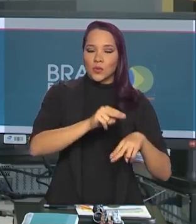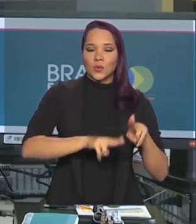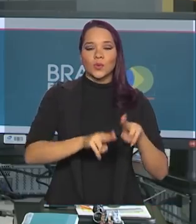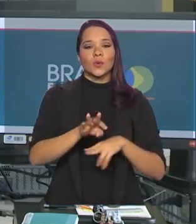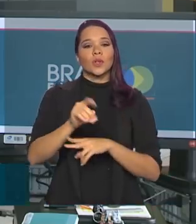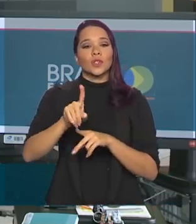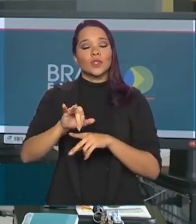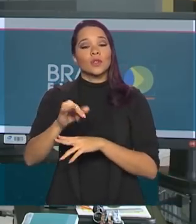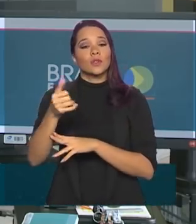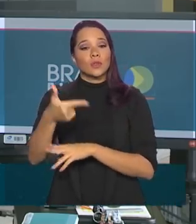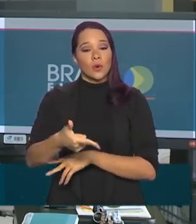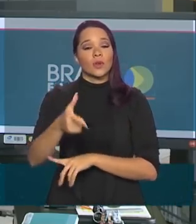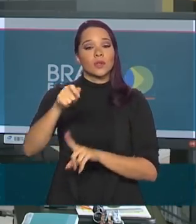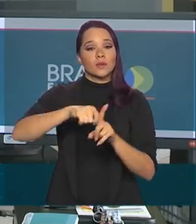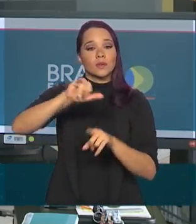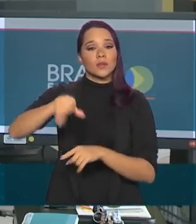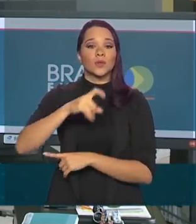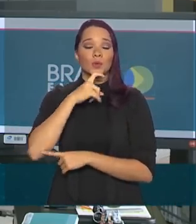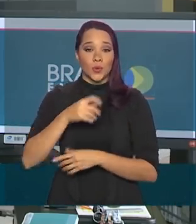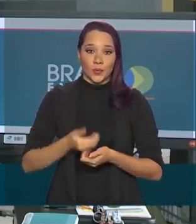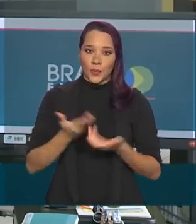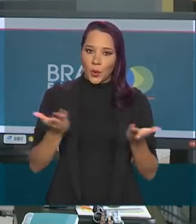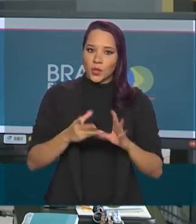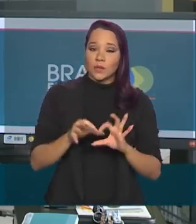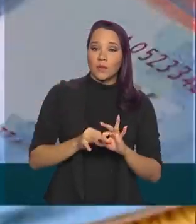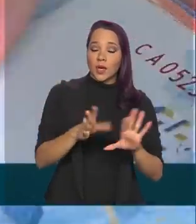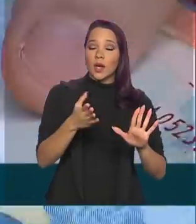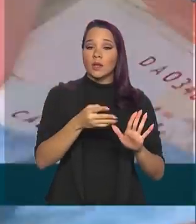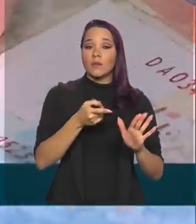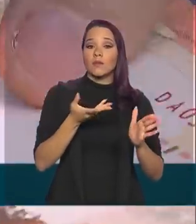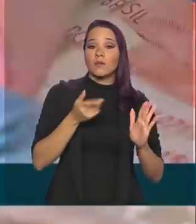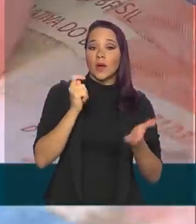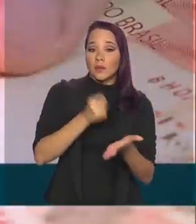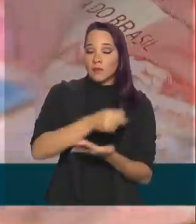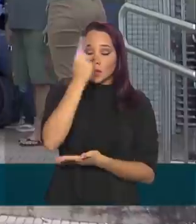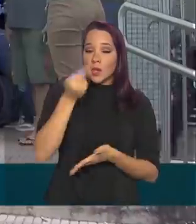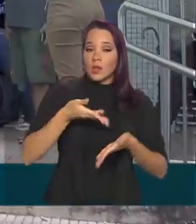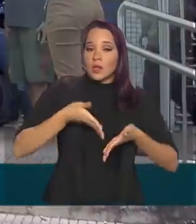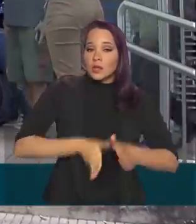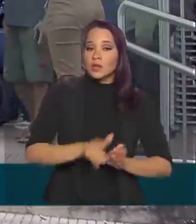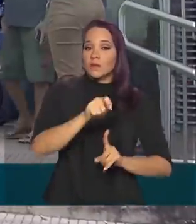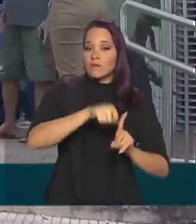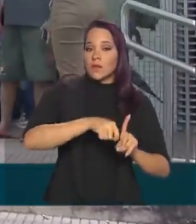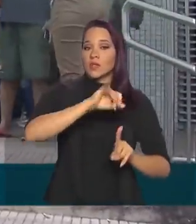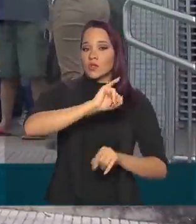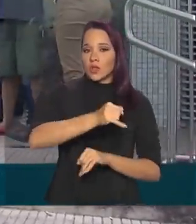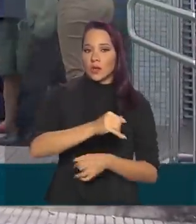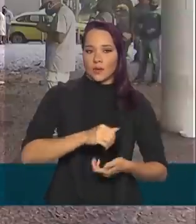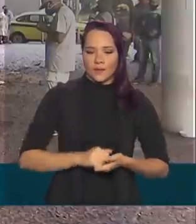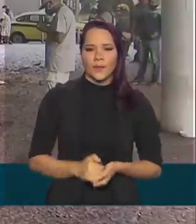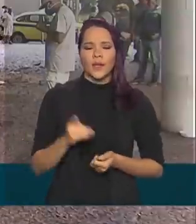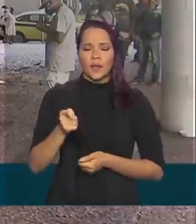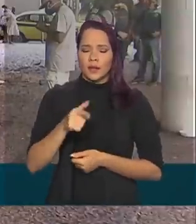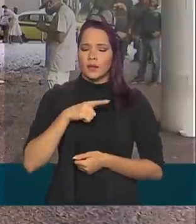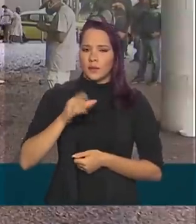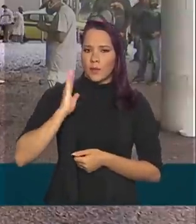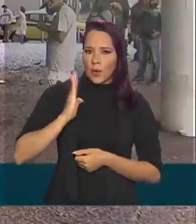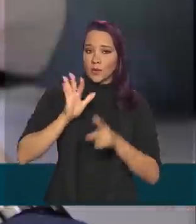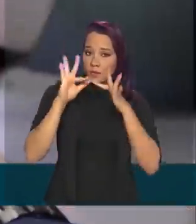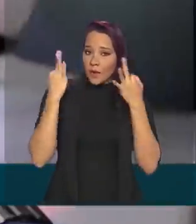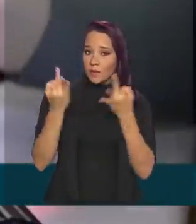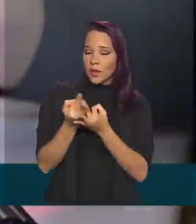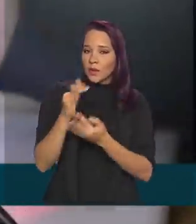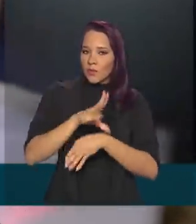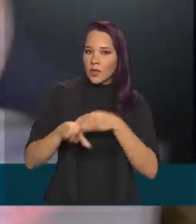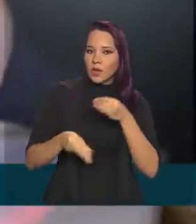de julho. Hoje é liberado o pagamento para quem nasceu em janeiro. Já quem participa do Bolsa Família, que foi